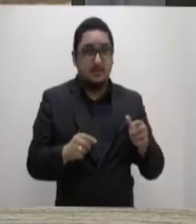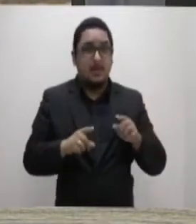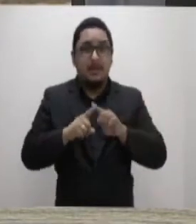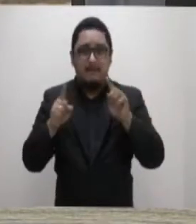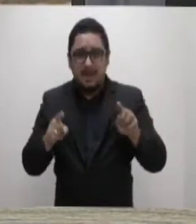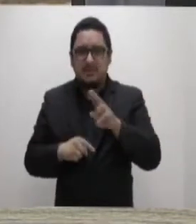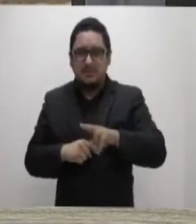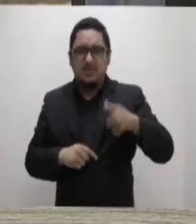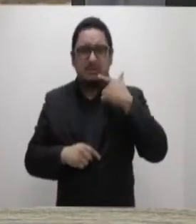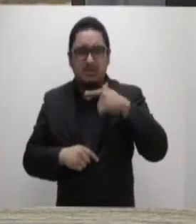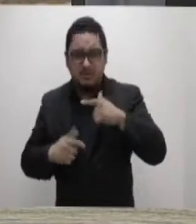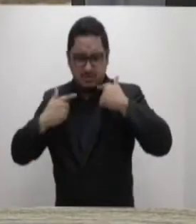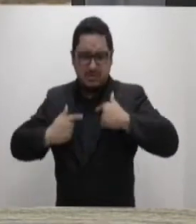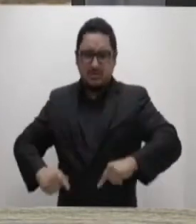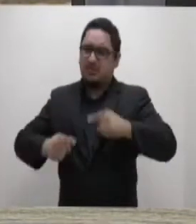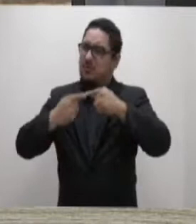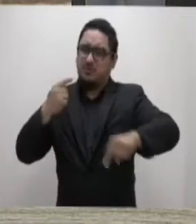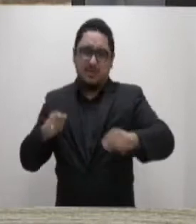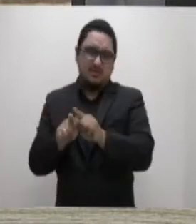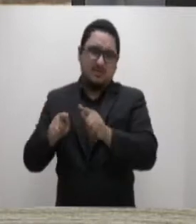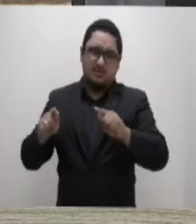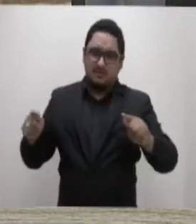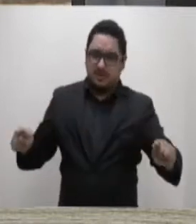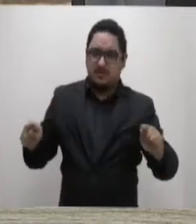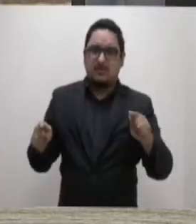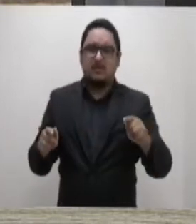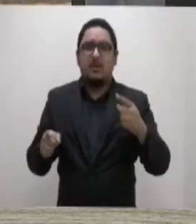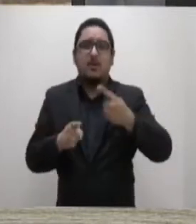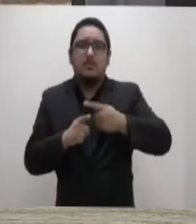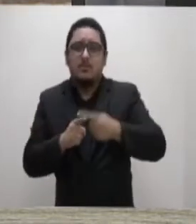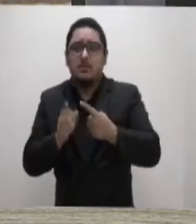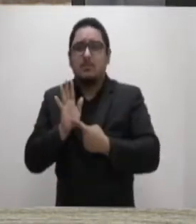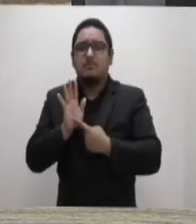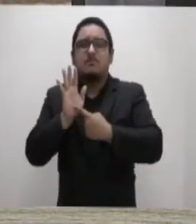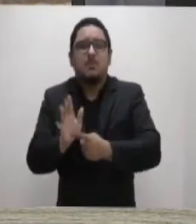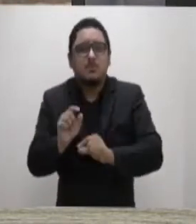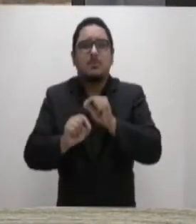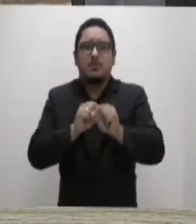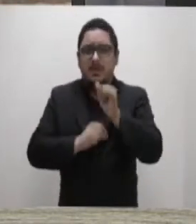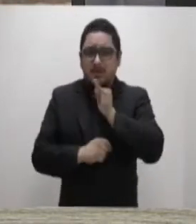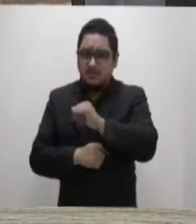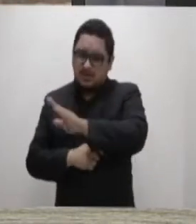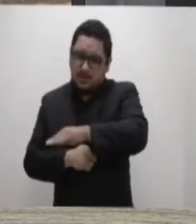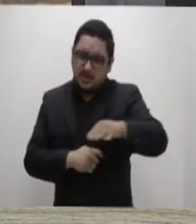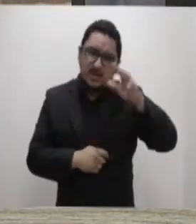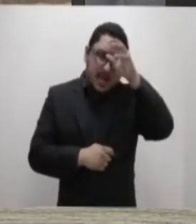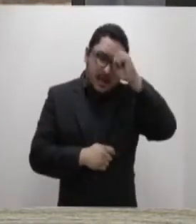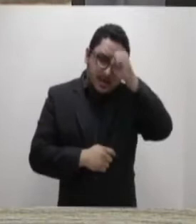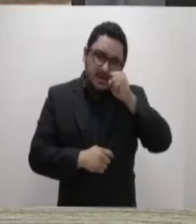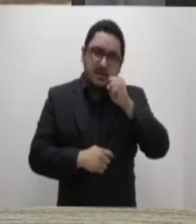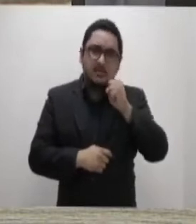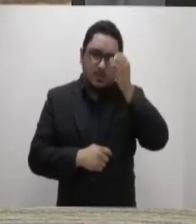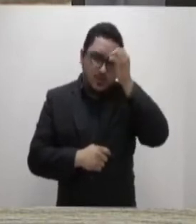grande dificuldade, tanto para quem está iniciando sua alfabetização, como aos que já conhecem as normas